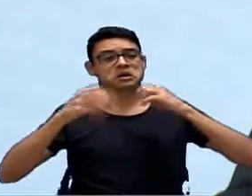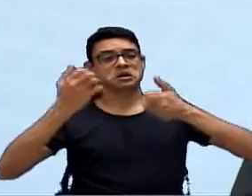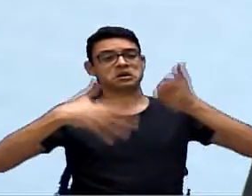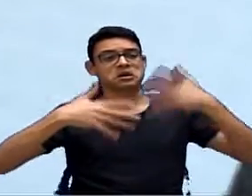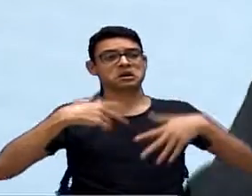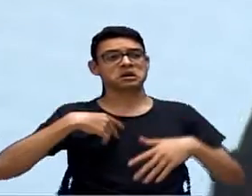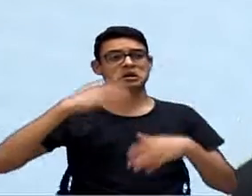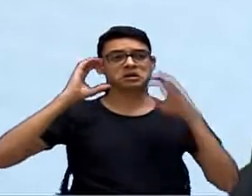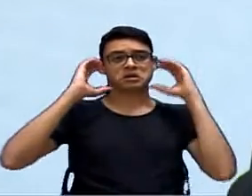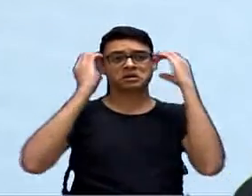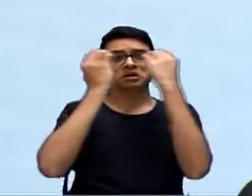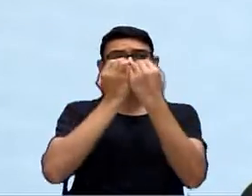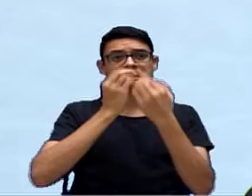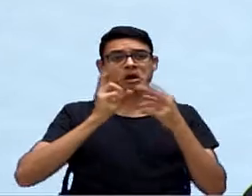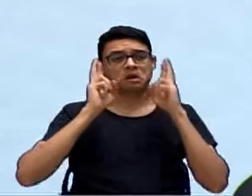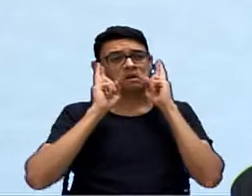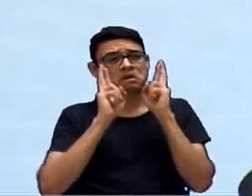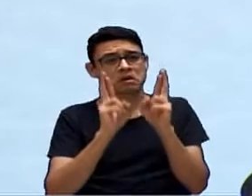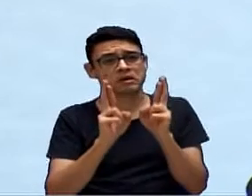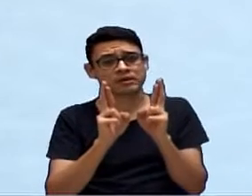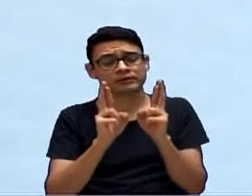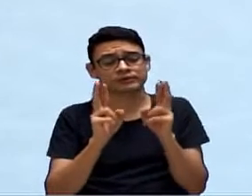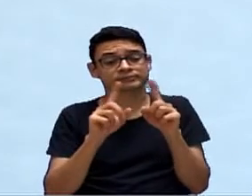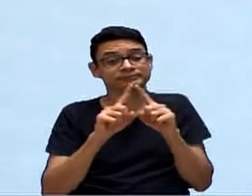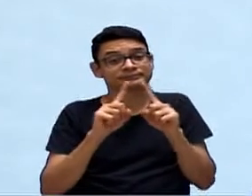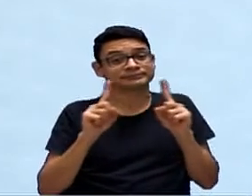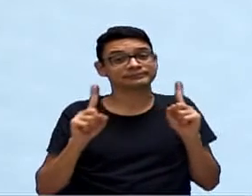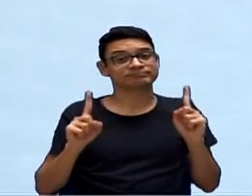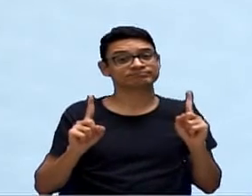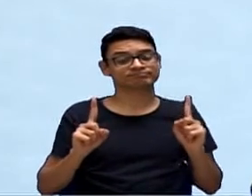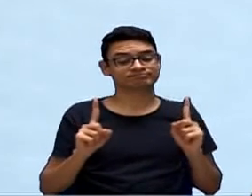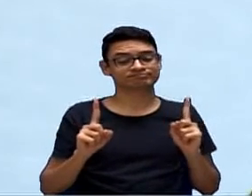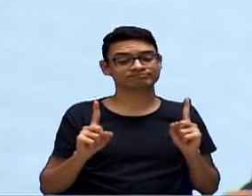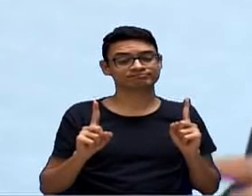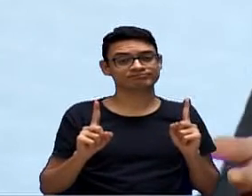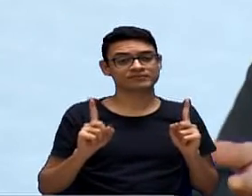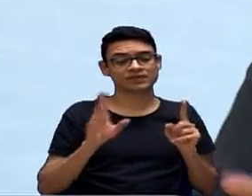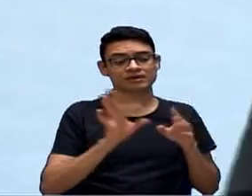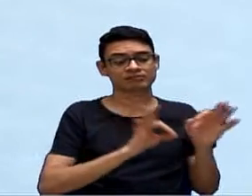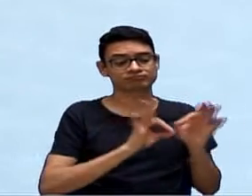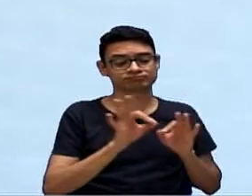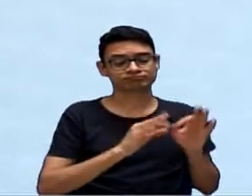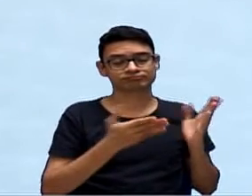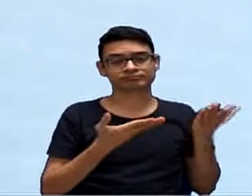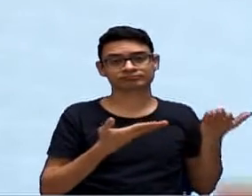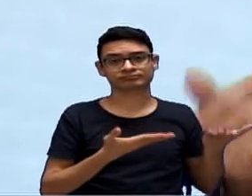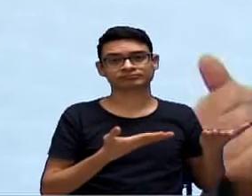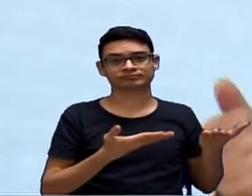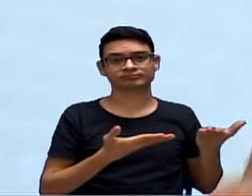representação importante do Legislativo, porém, nosso projeto foi,